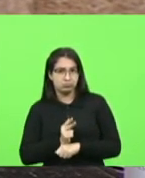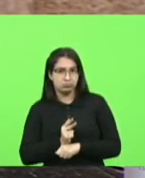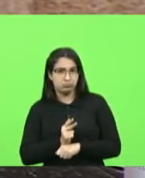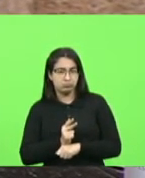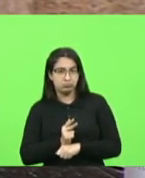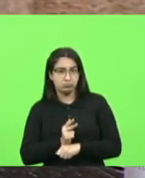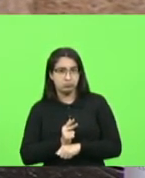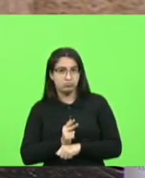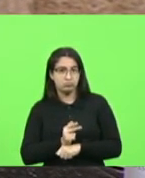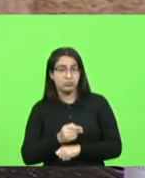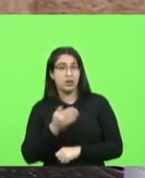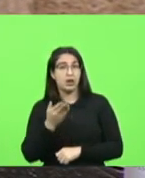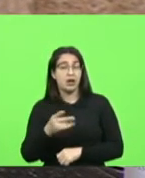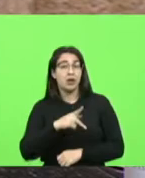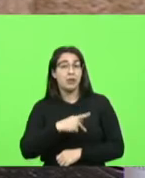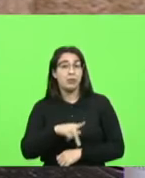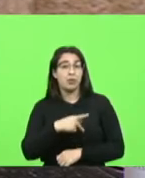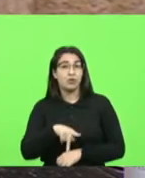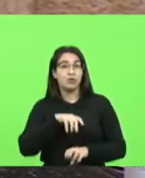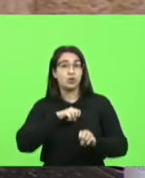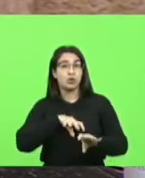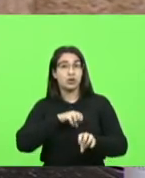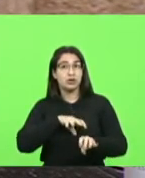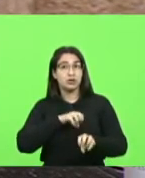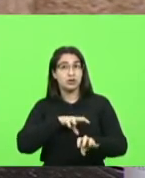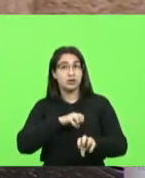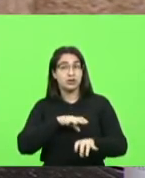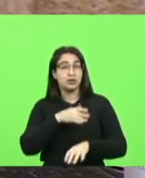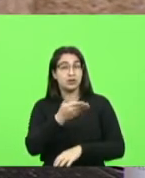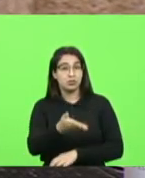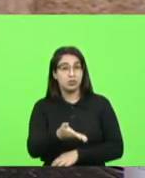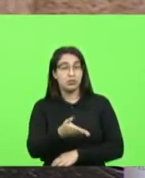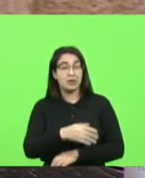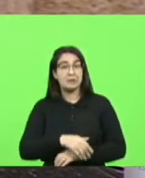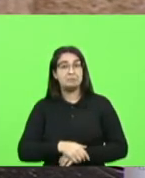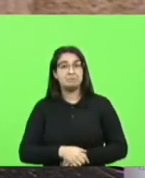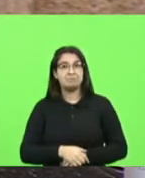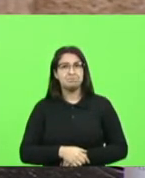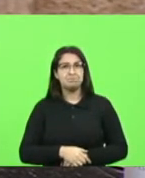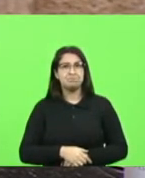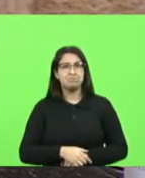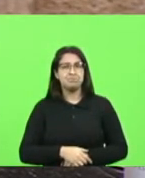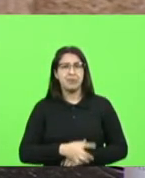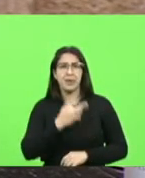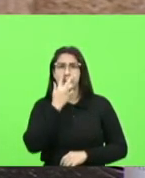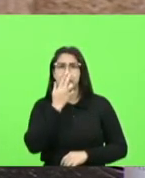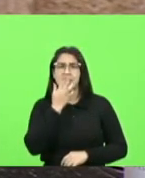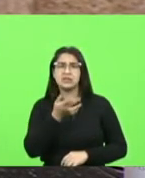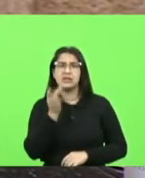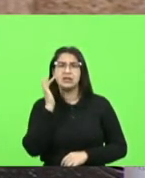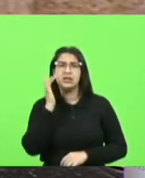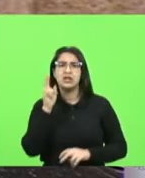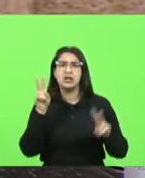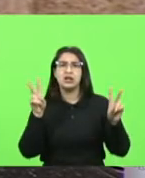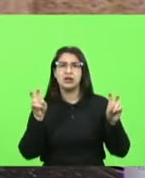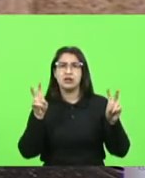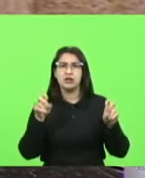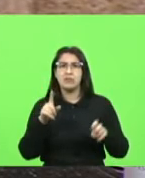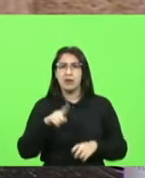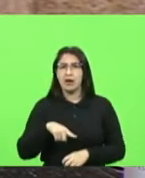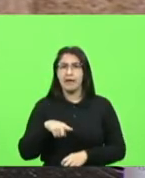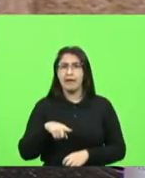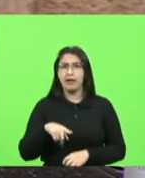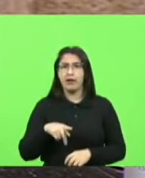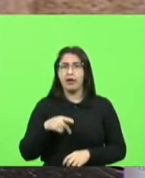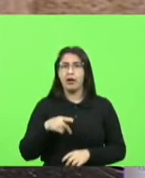professor estava ministrando no decorrer da aula e parece que o assunto tinha alguma coisa a ver com Lenin Trotsky enfim